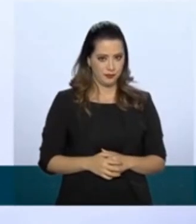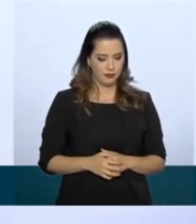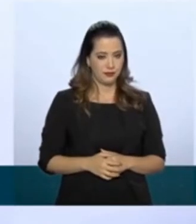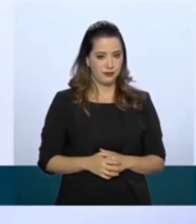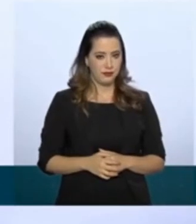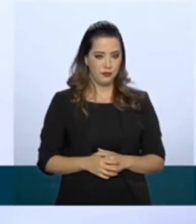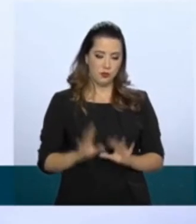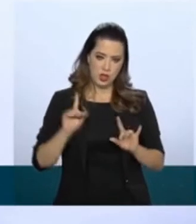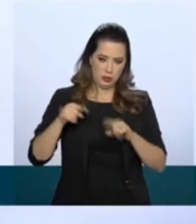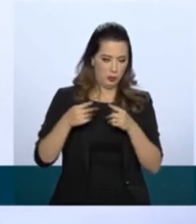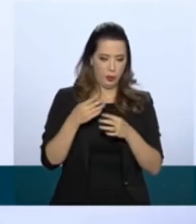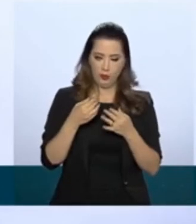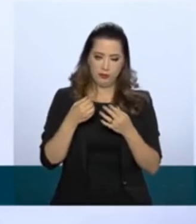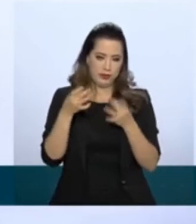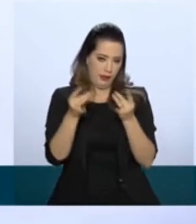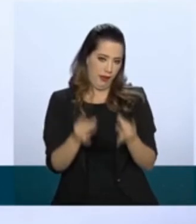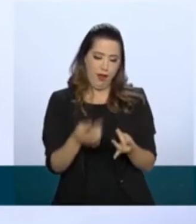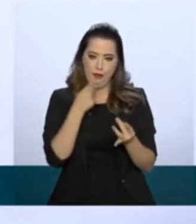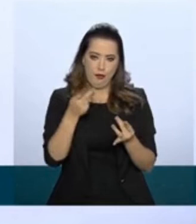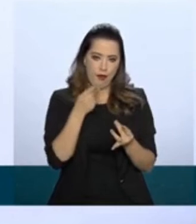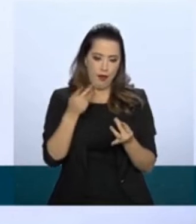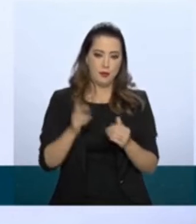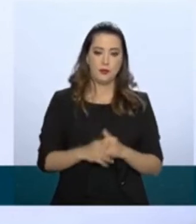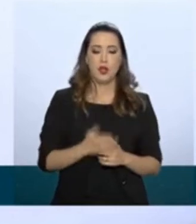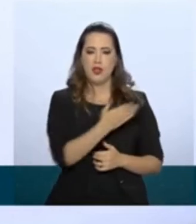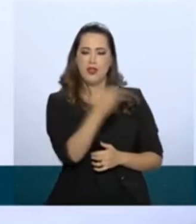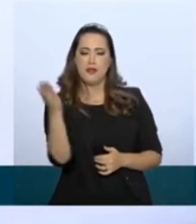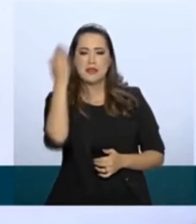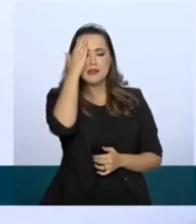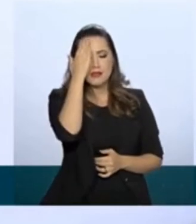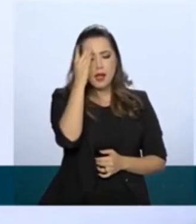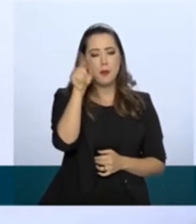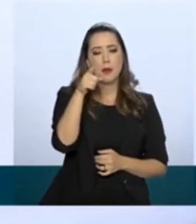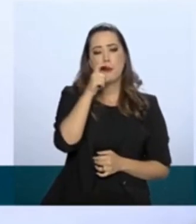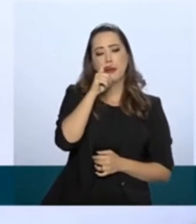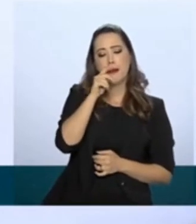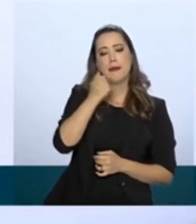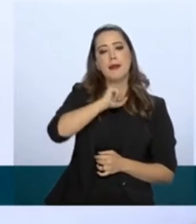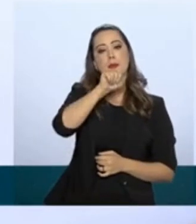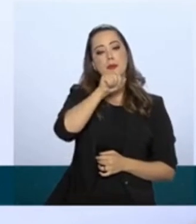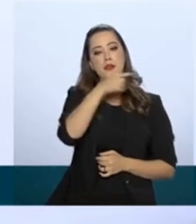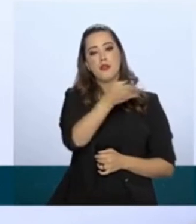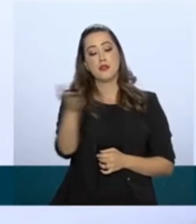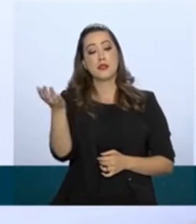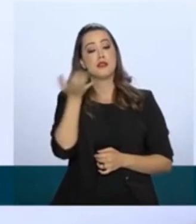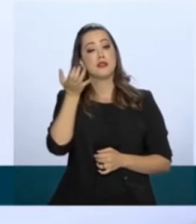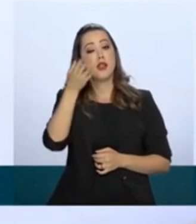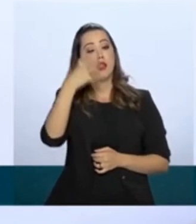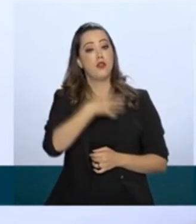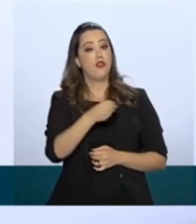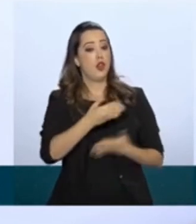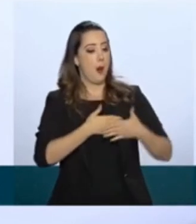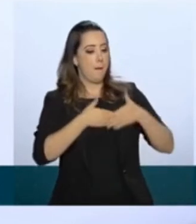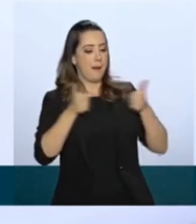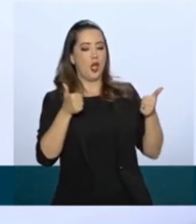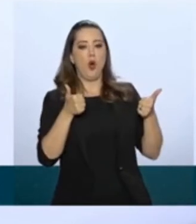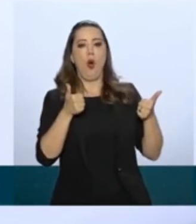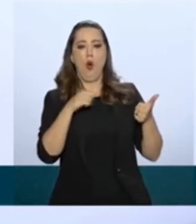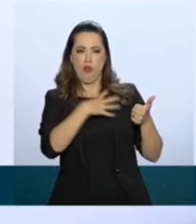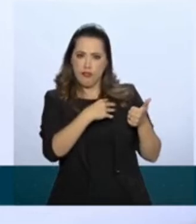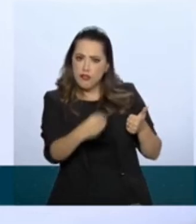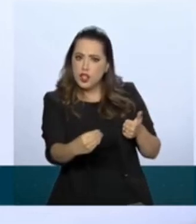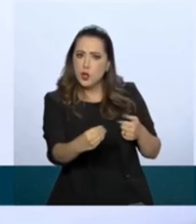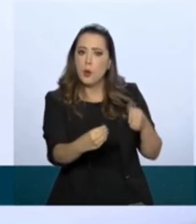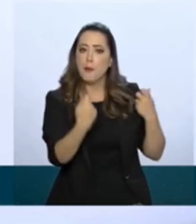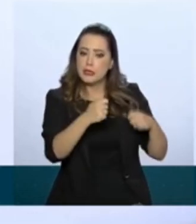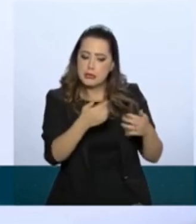E os senhores sabem, quem é pai, quem é mãe, vocês querem um filho melhor do que vocês. Eu quero meus filhos melhores